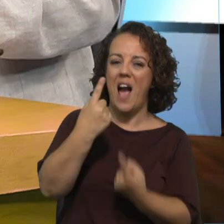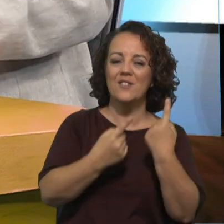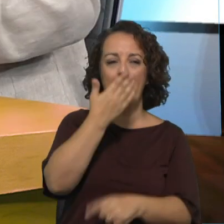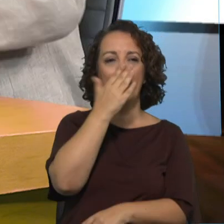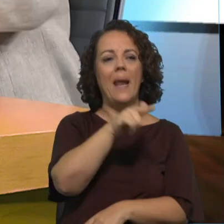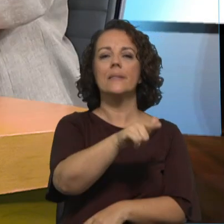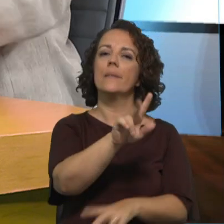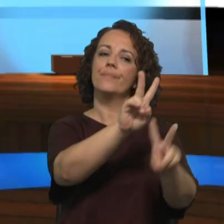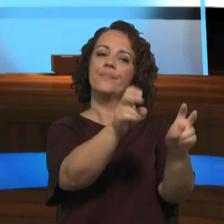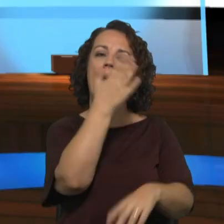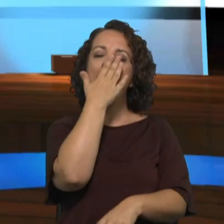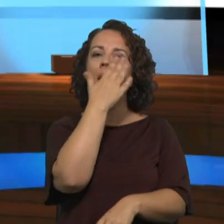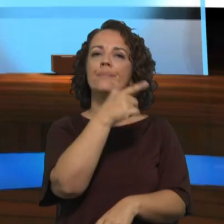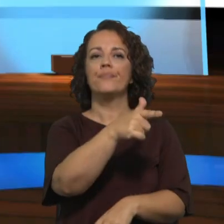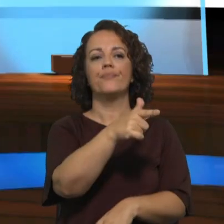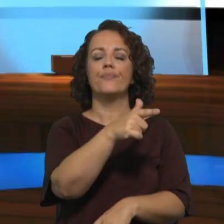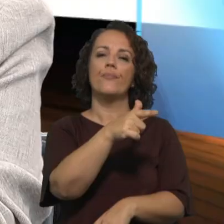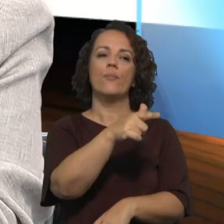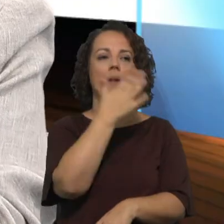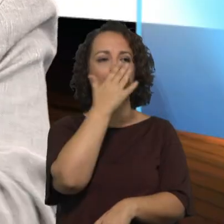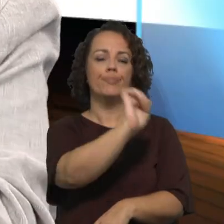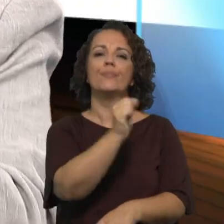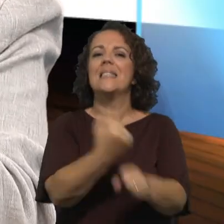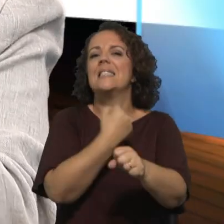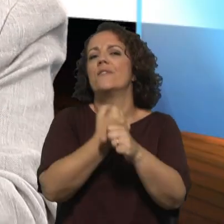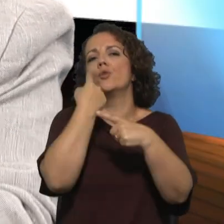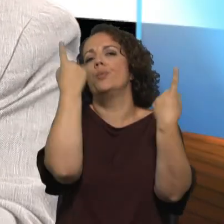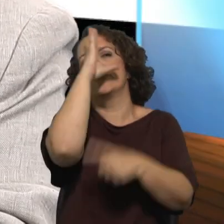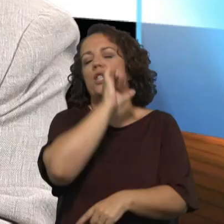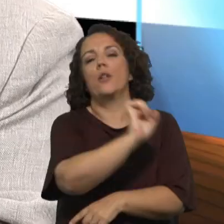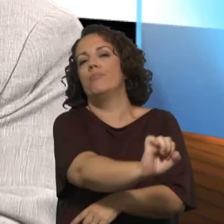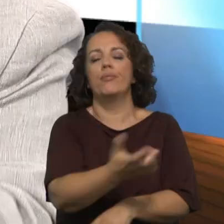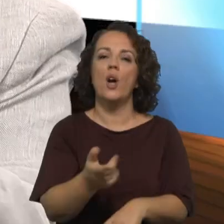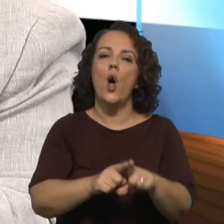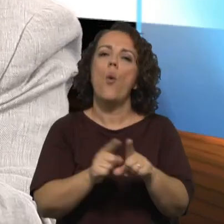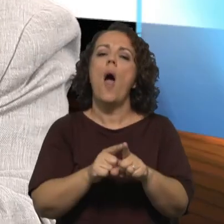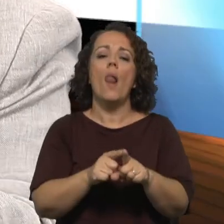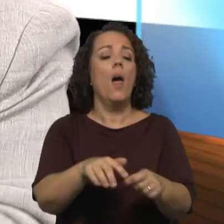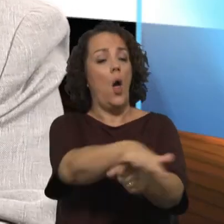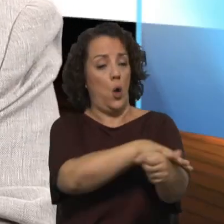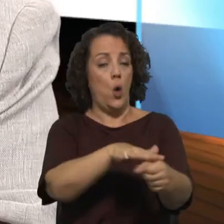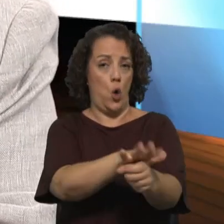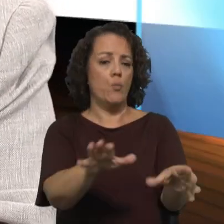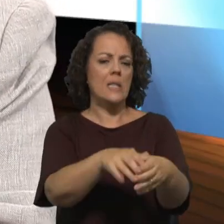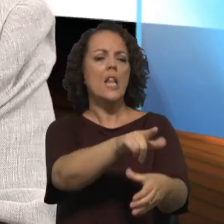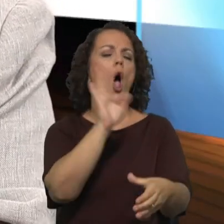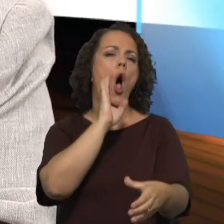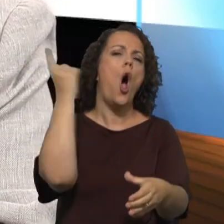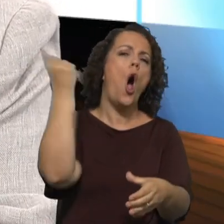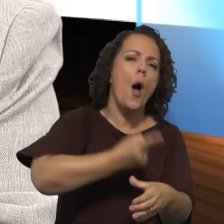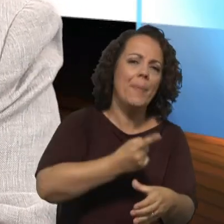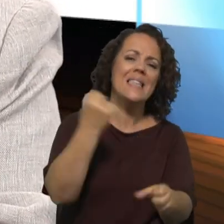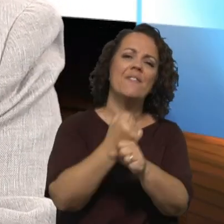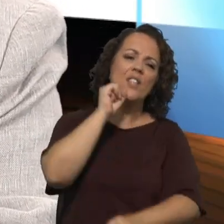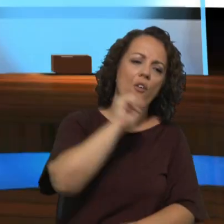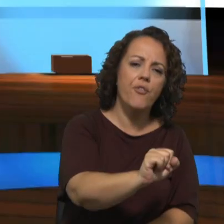pública em que se vai buscar aquilo que se precisa e que se parte do princípio que aquela comunidade tem a obrigação de prestar aquele serviço